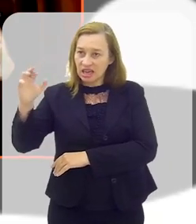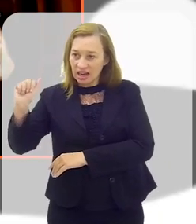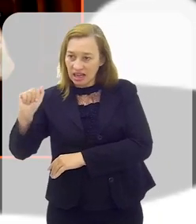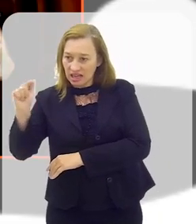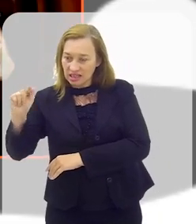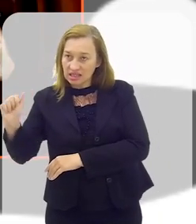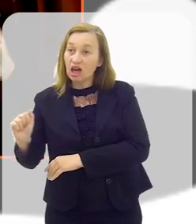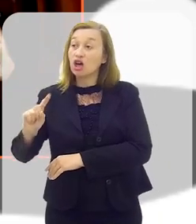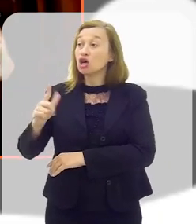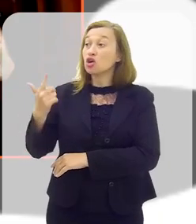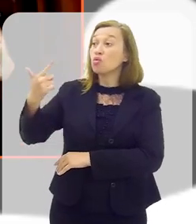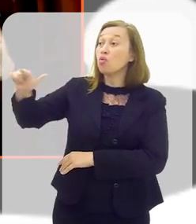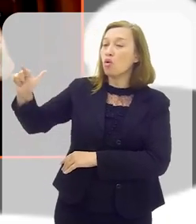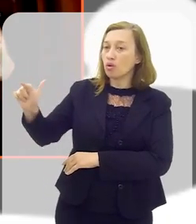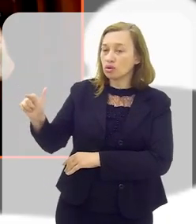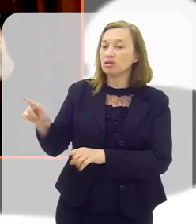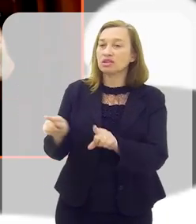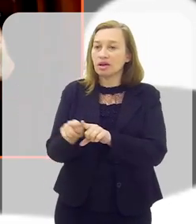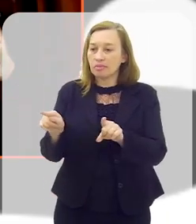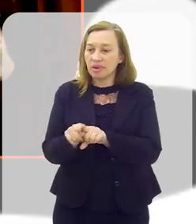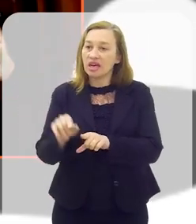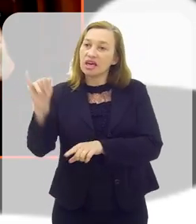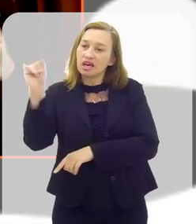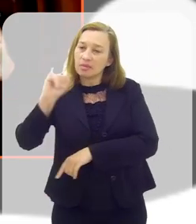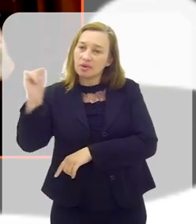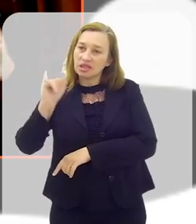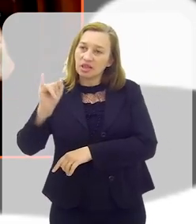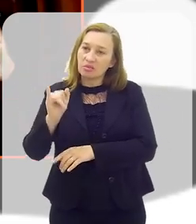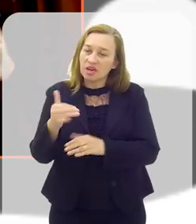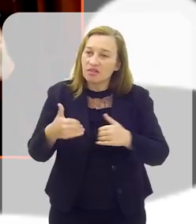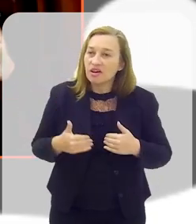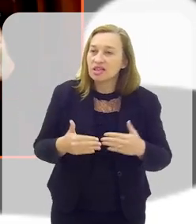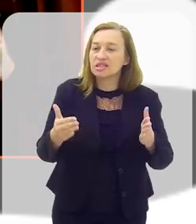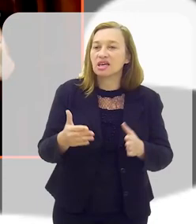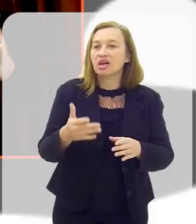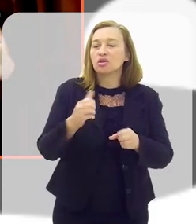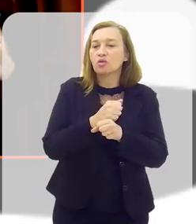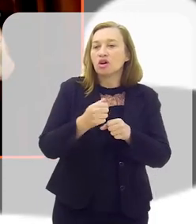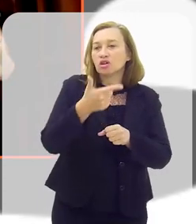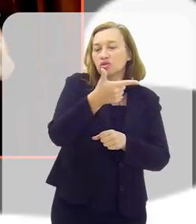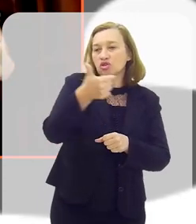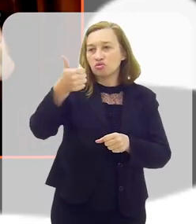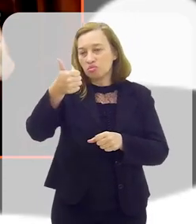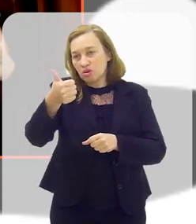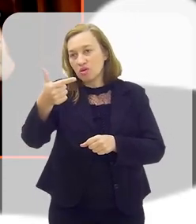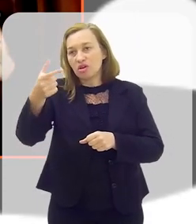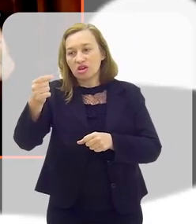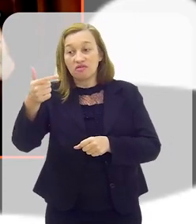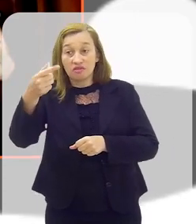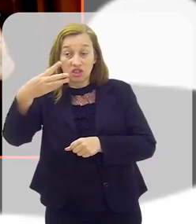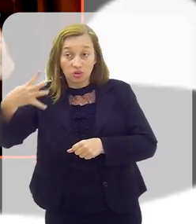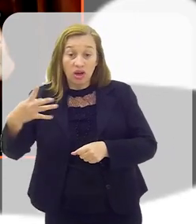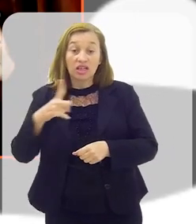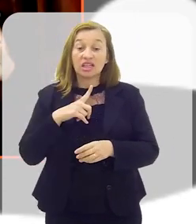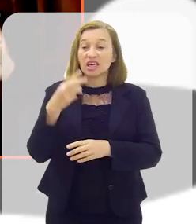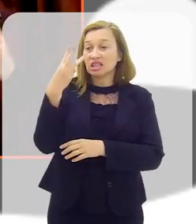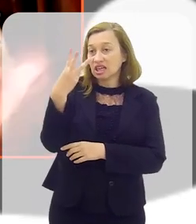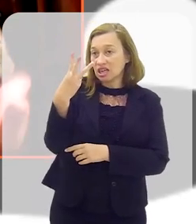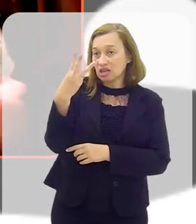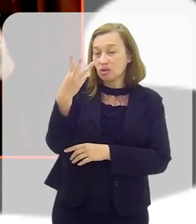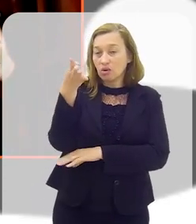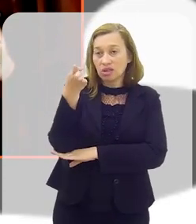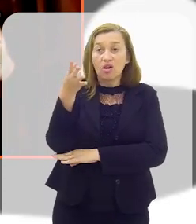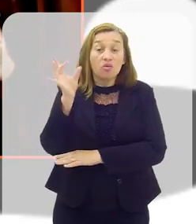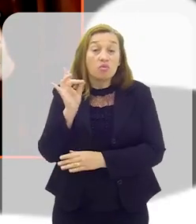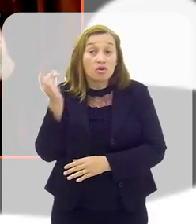em Ipanema, que vai, na realidade, começar a funcionar em 2024. Então, a gente tem esses três hotéis. E o importante, na